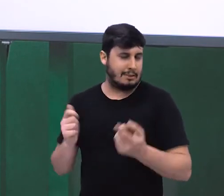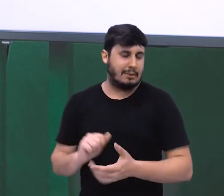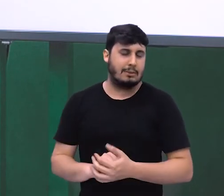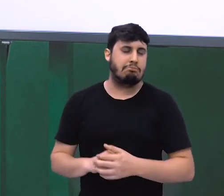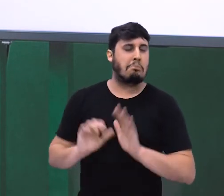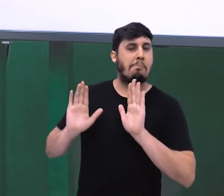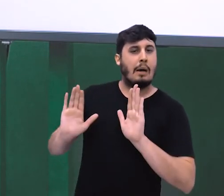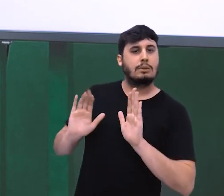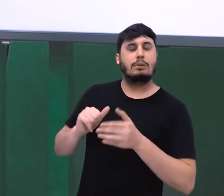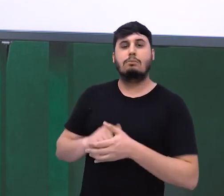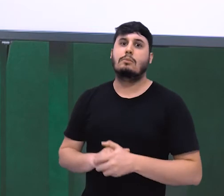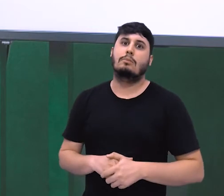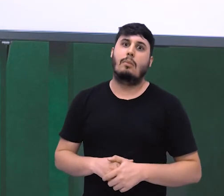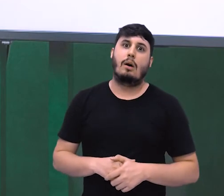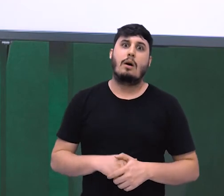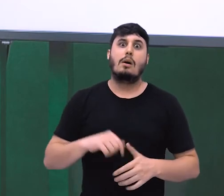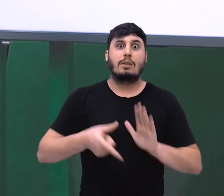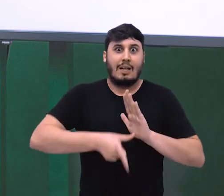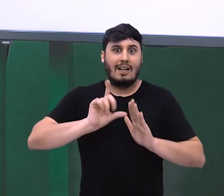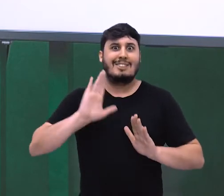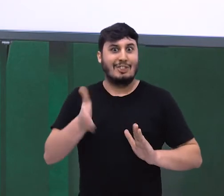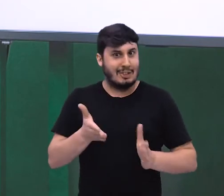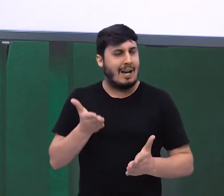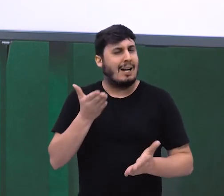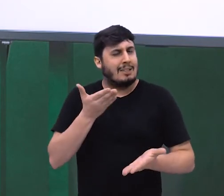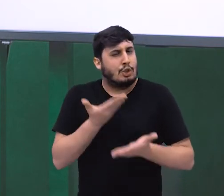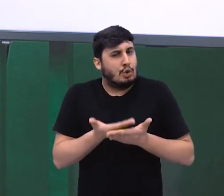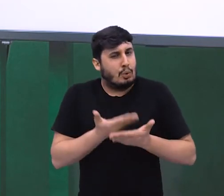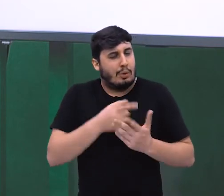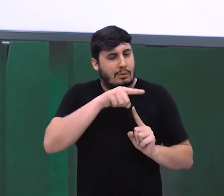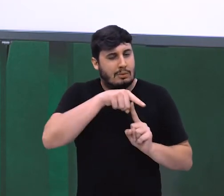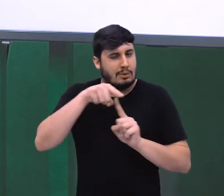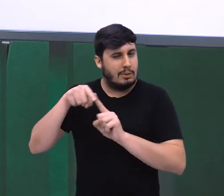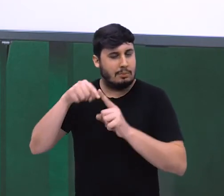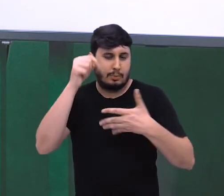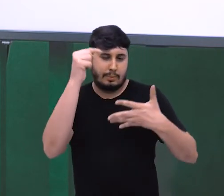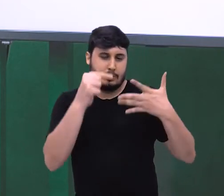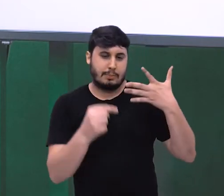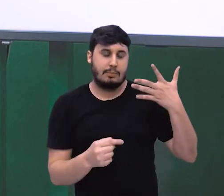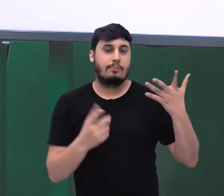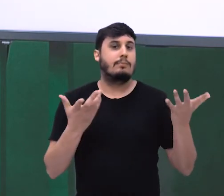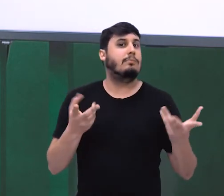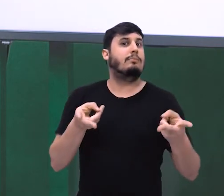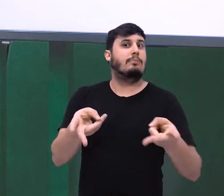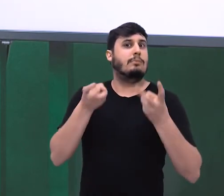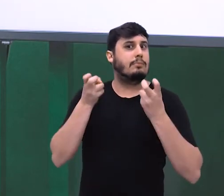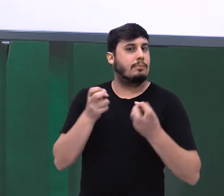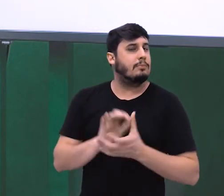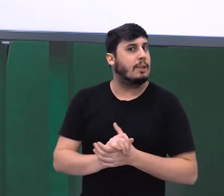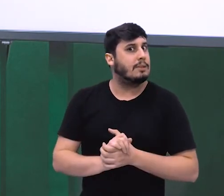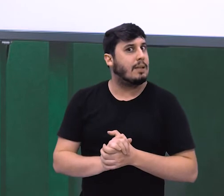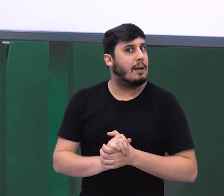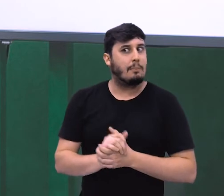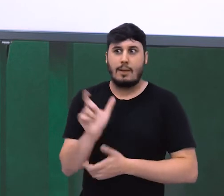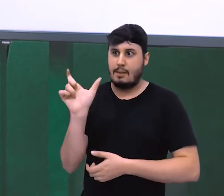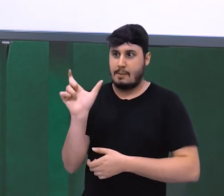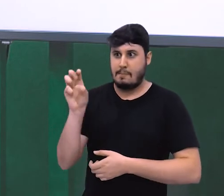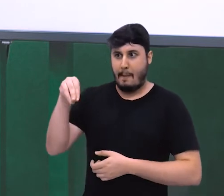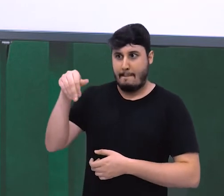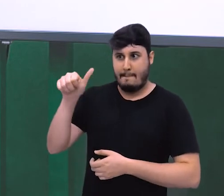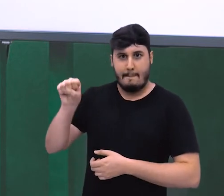Agora que nós já vimos todas as conjunções, observe que o mas é uma conjunção adversativa, que dá a ideia de uma